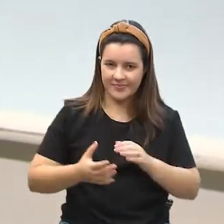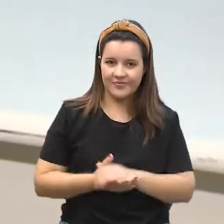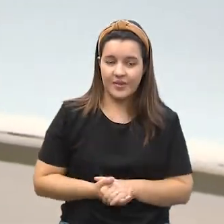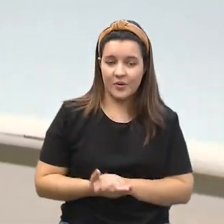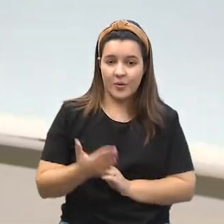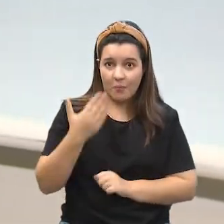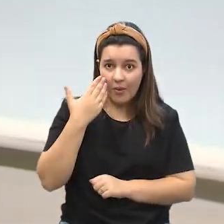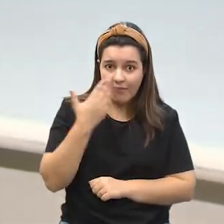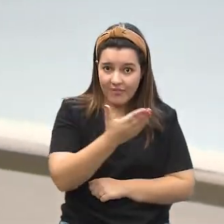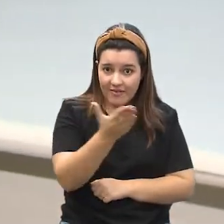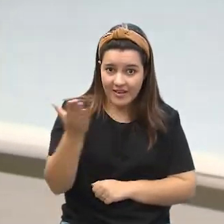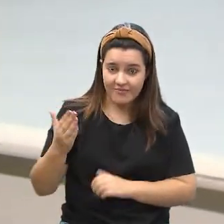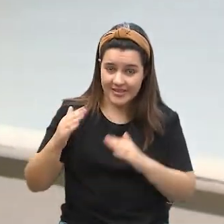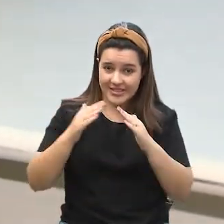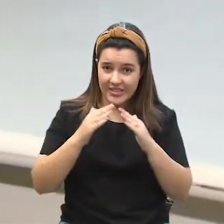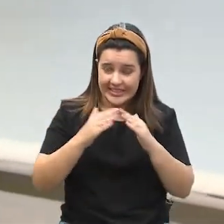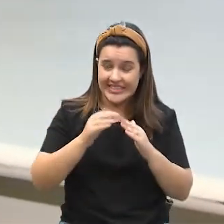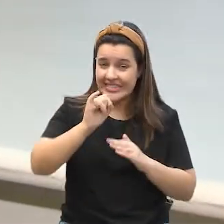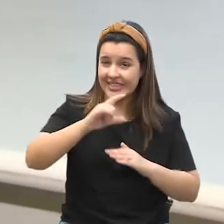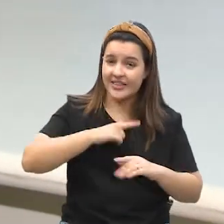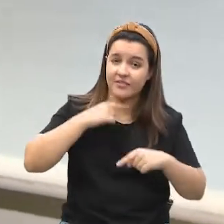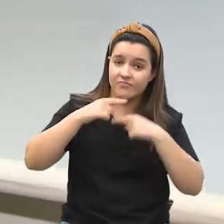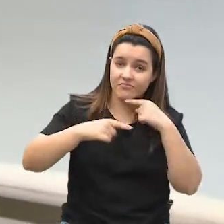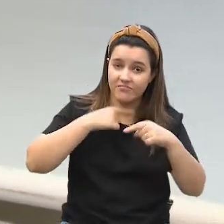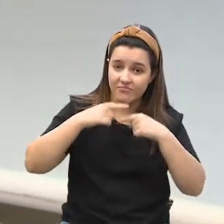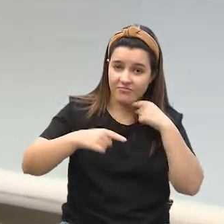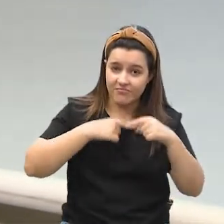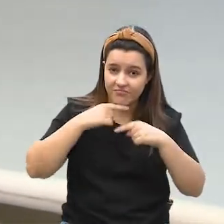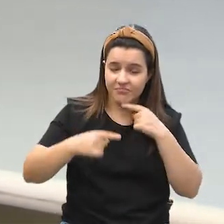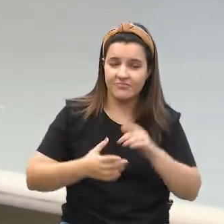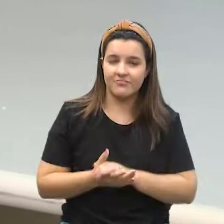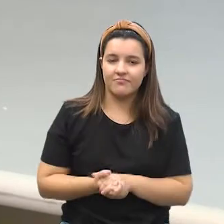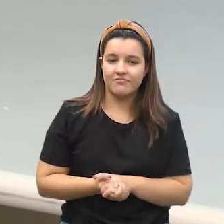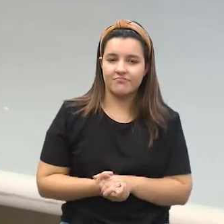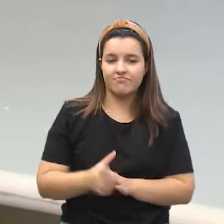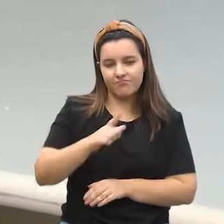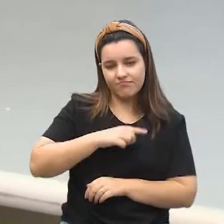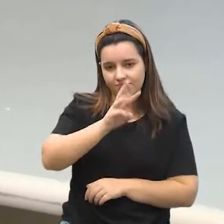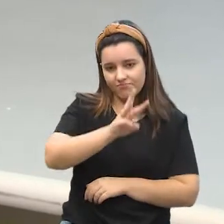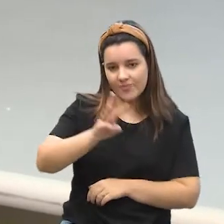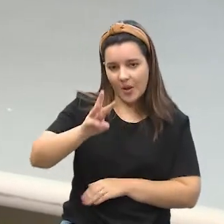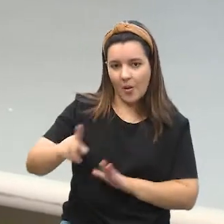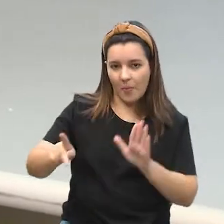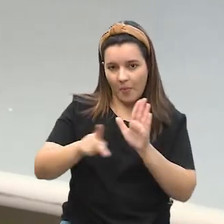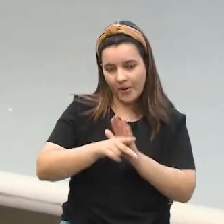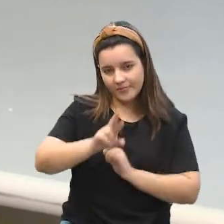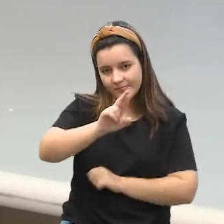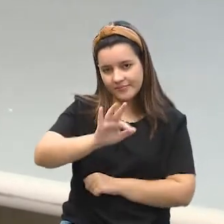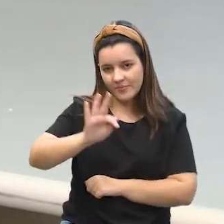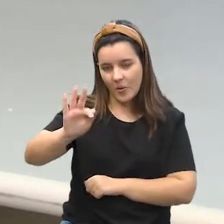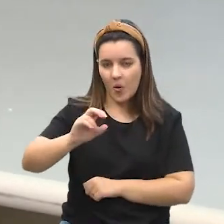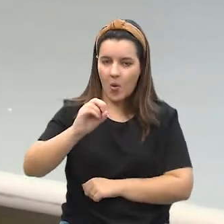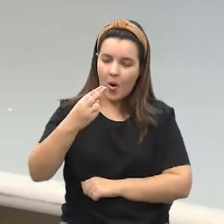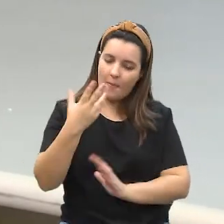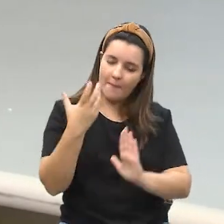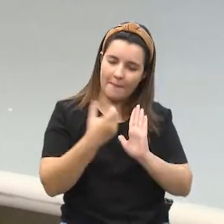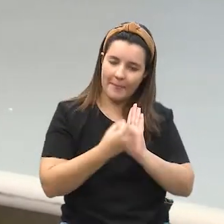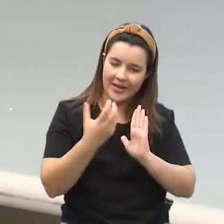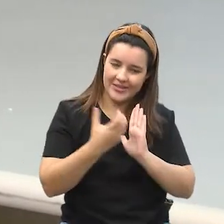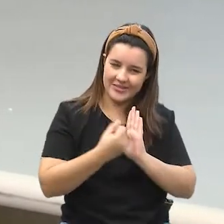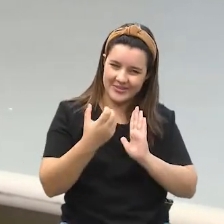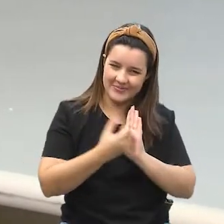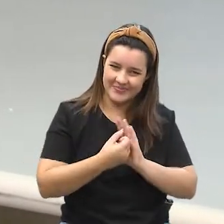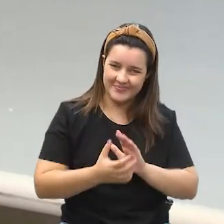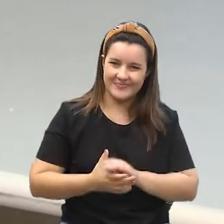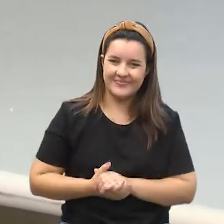E olha só, você aí de casa, se restou alguma dúvida, é só entrar no site da Receita Federal ou baixar o aplicativo